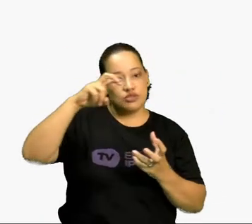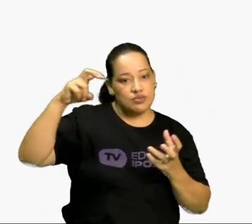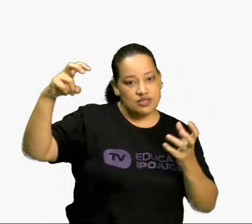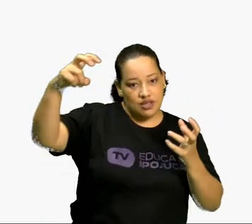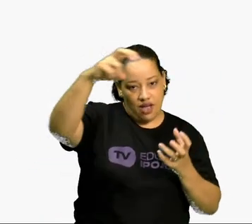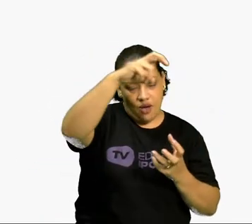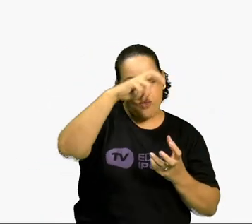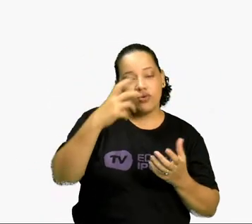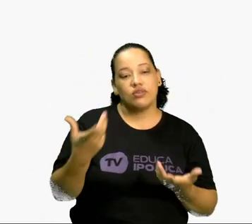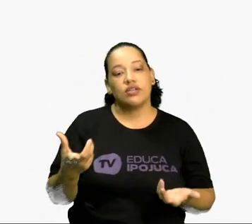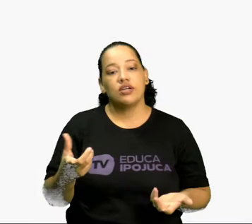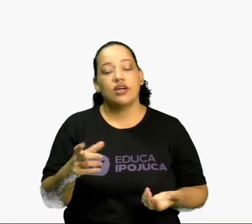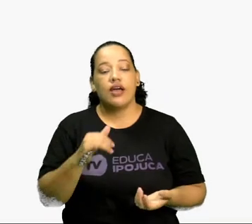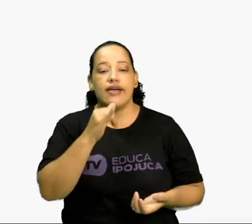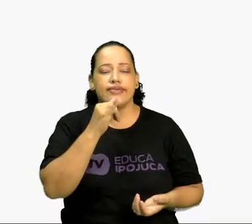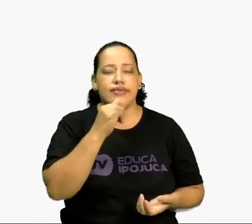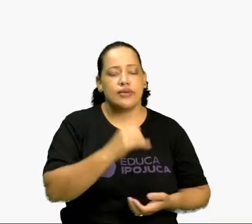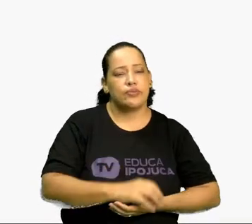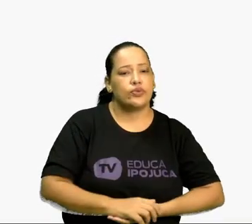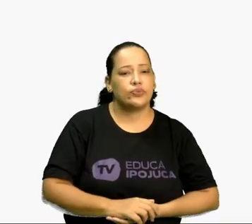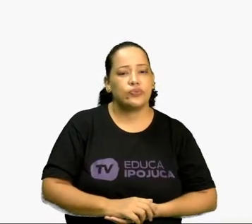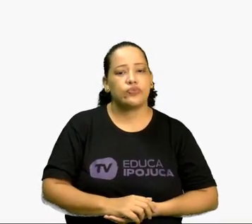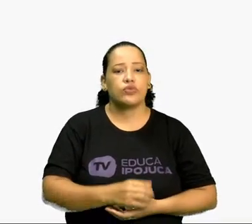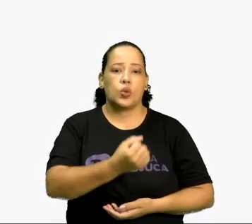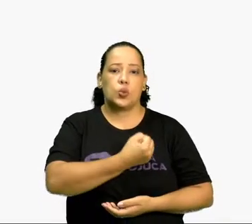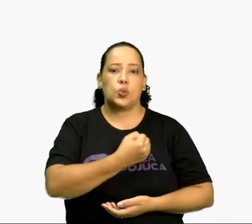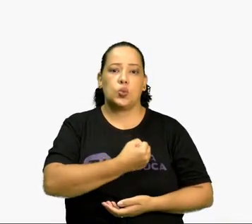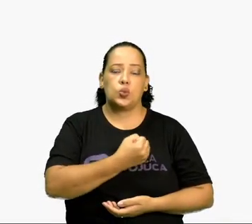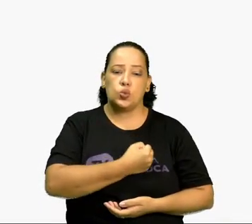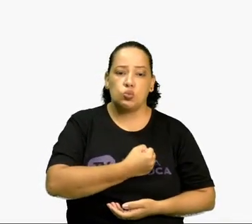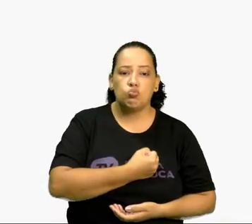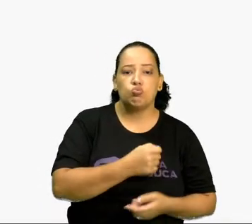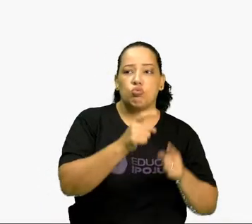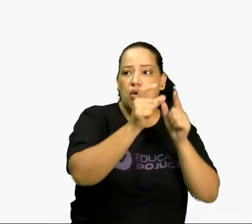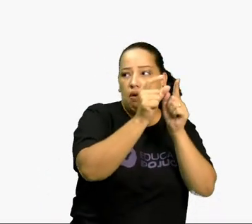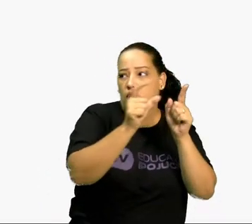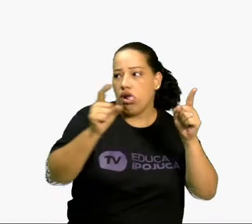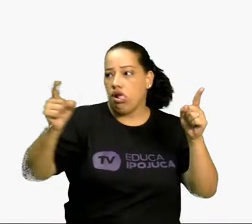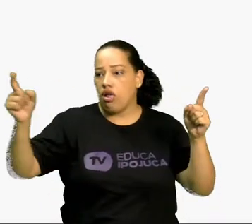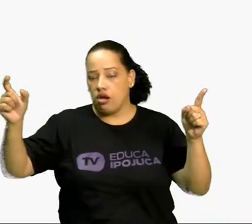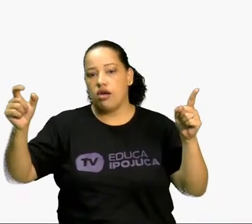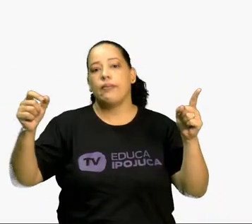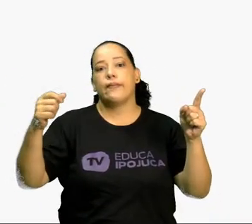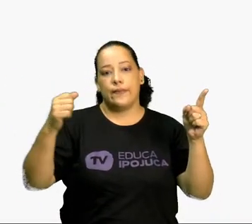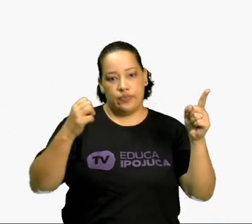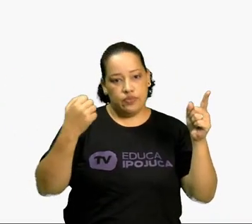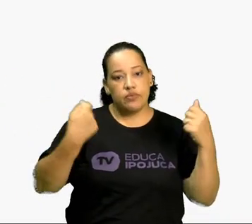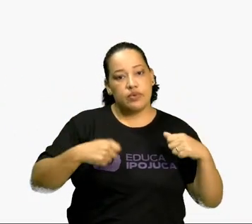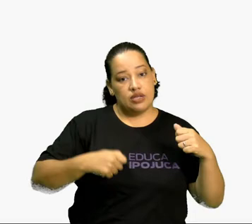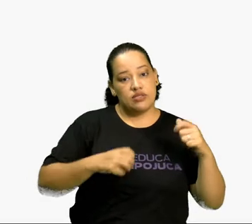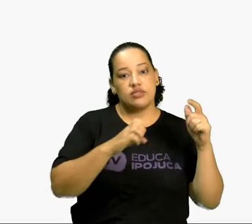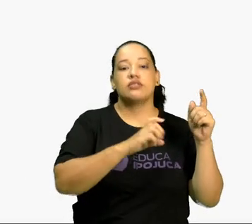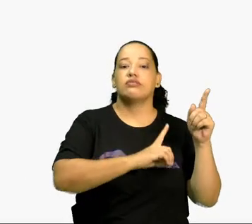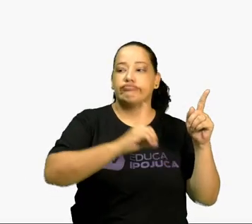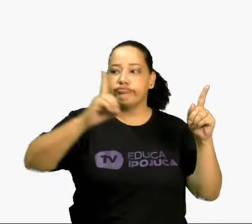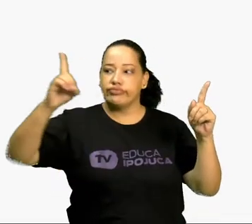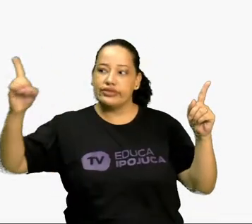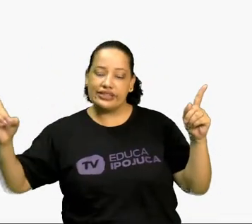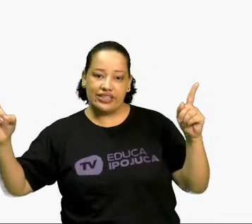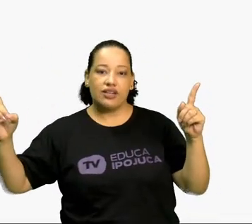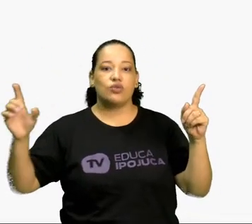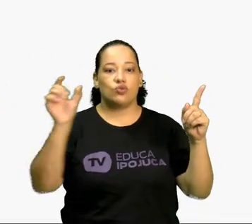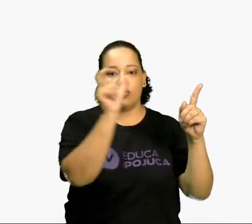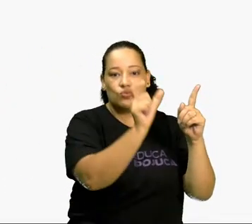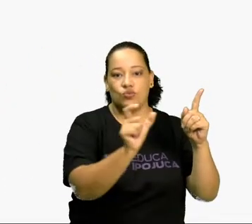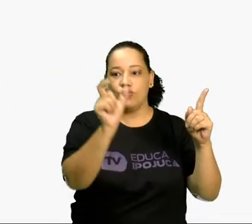lá. Primeiro exemplo. Número grande e a vírgula caminha para o lado direito. Vamos lá. 1, 2,